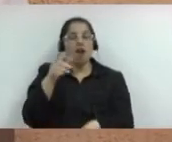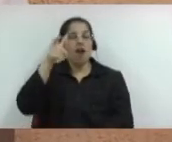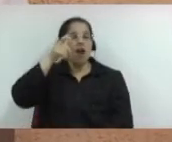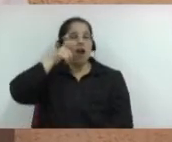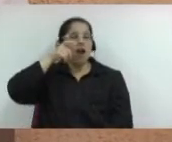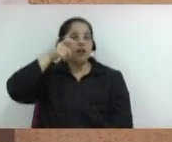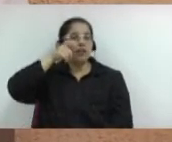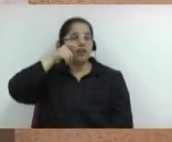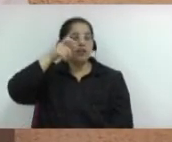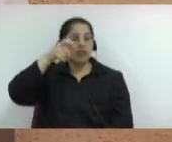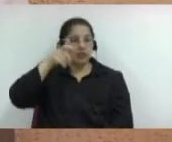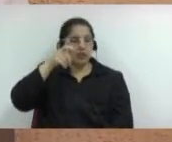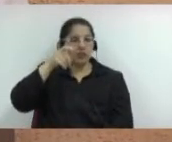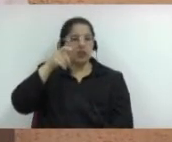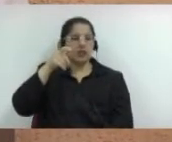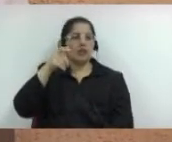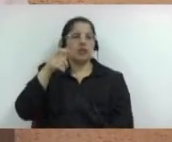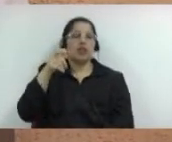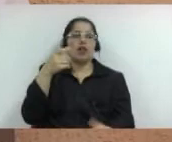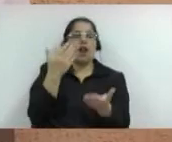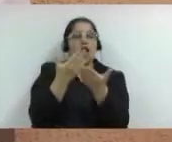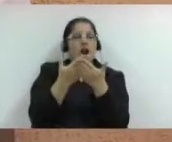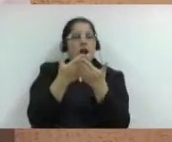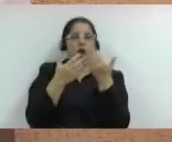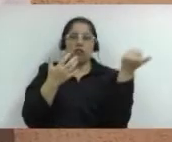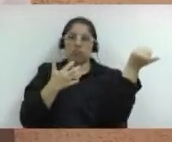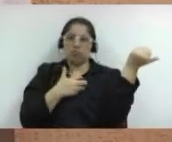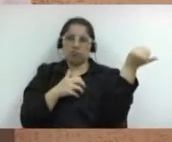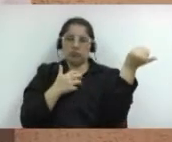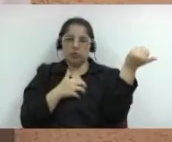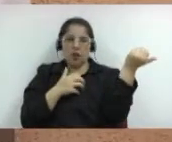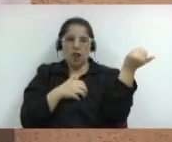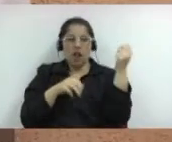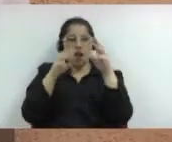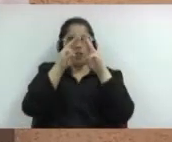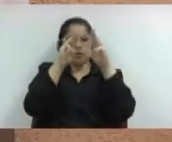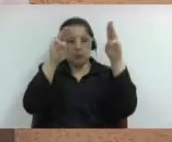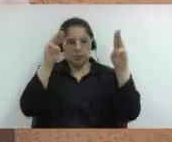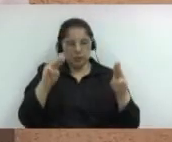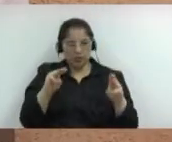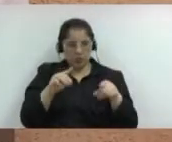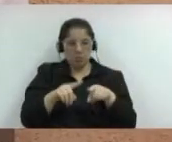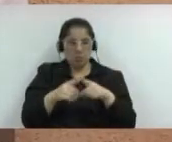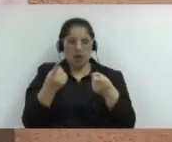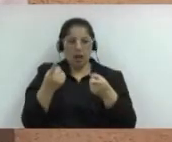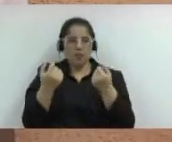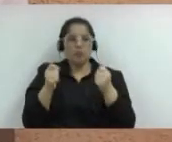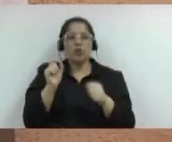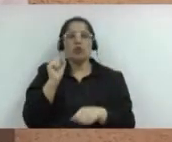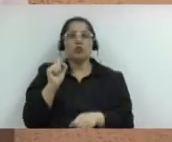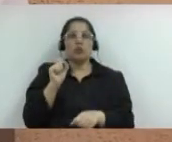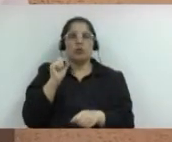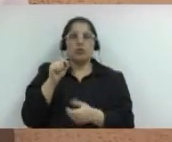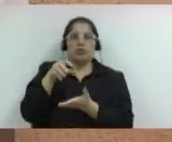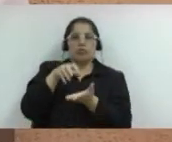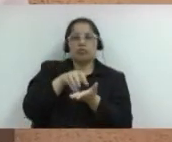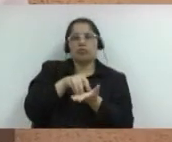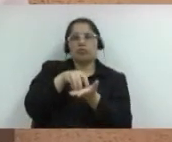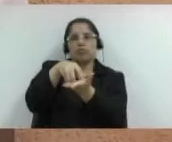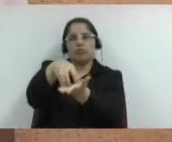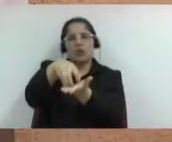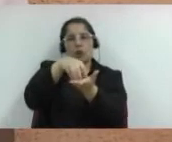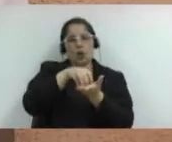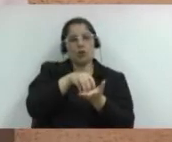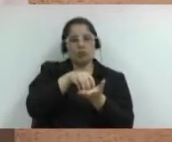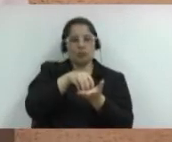participar das aulas de violão no museu. Mas para isso, precisam de um transporte para locomoção e integração com a área